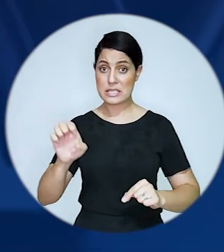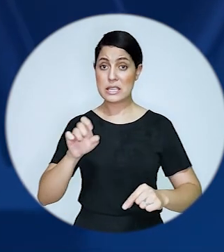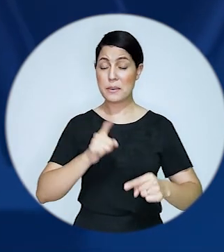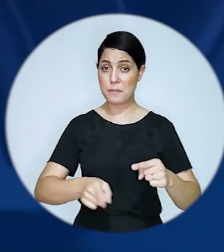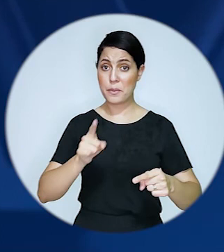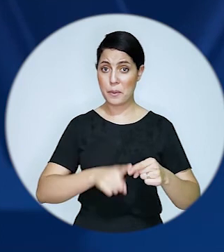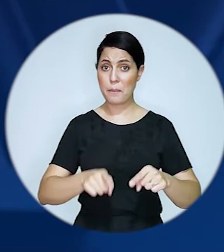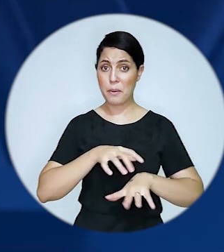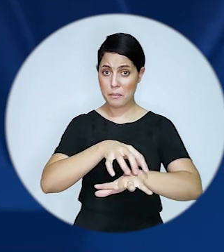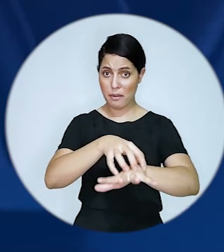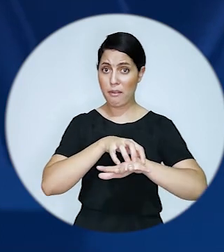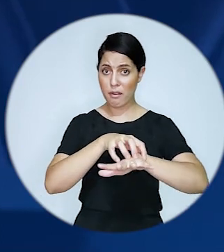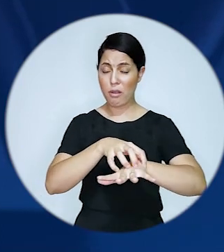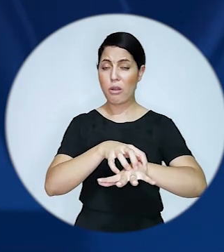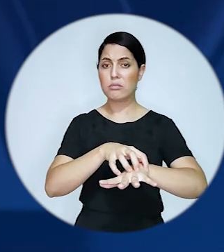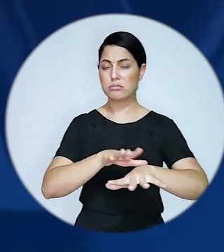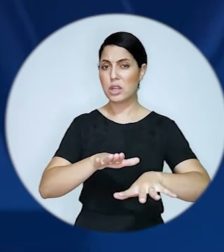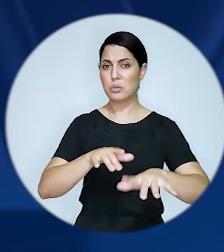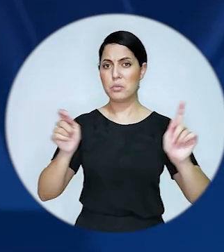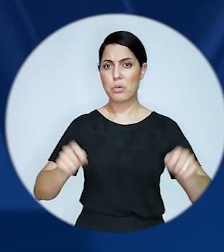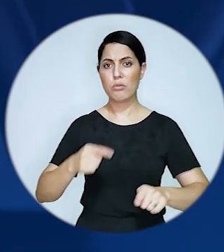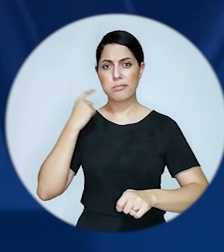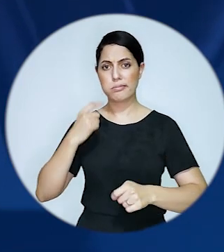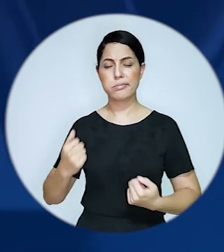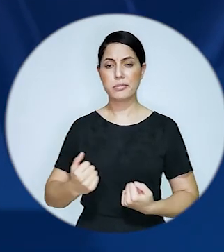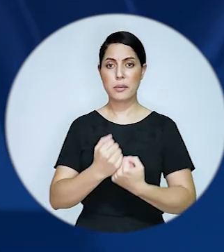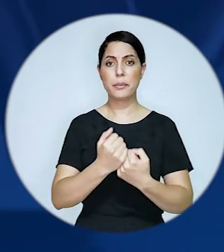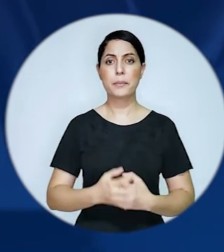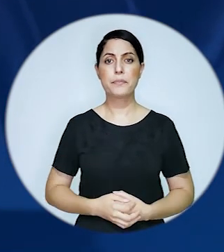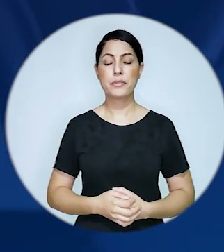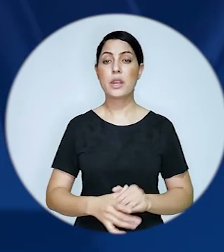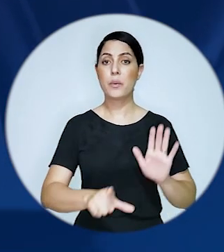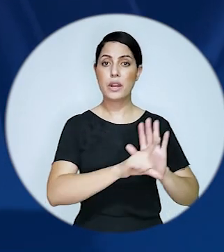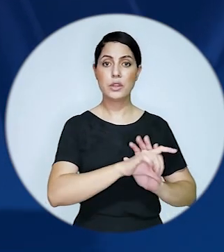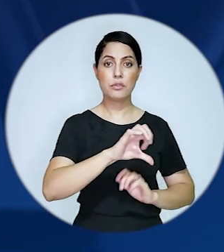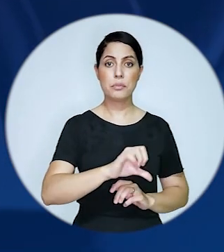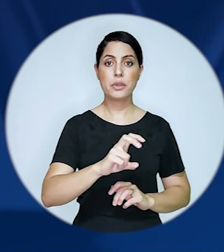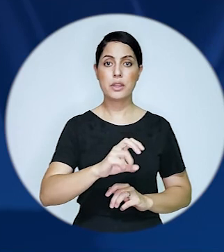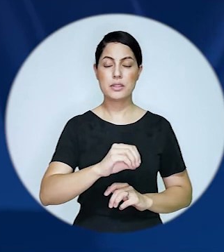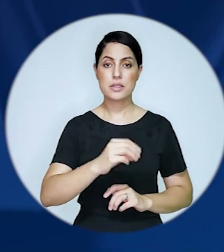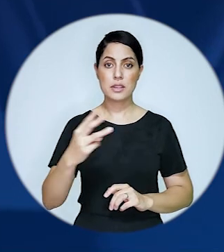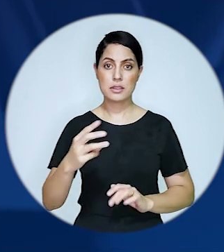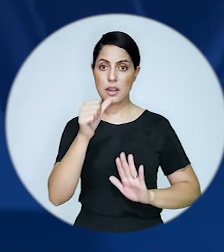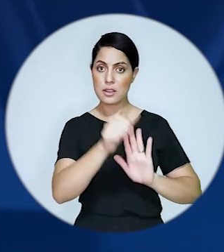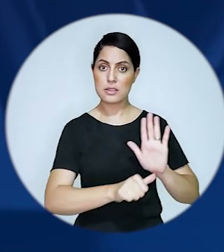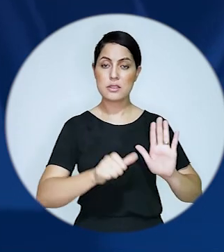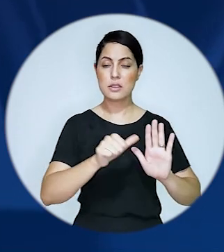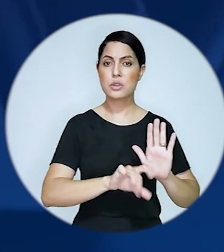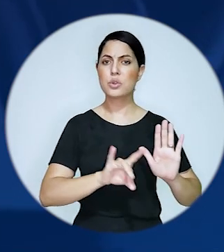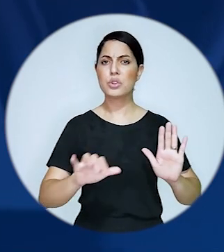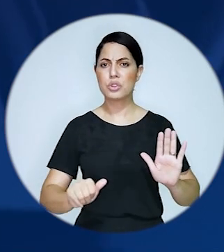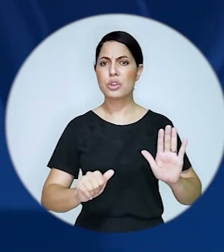contra infrações de trânsito o texto que foi aprovado no último mês altera a lei 9.503 de 23 de